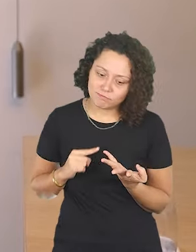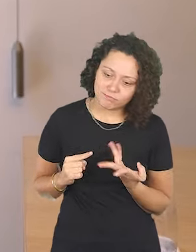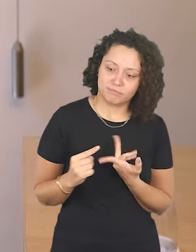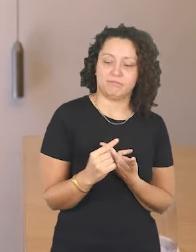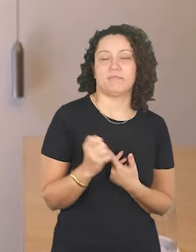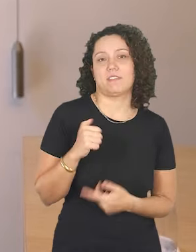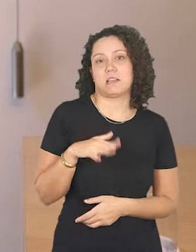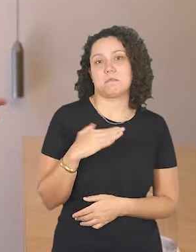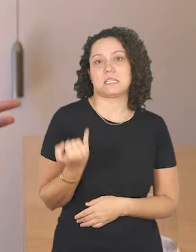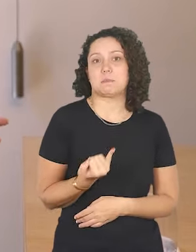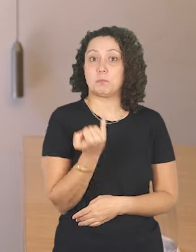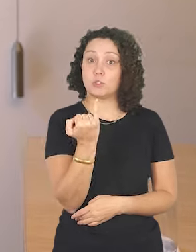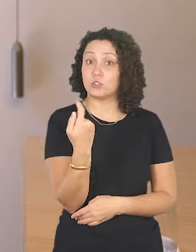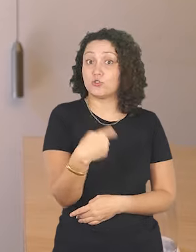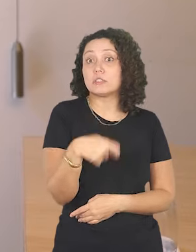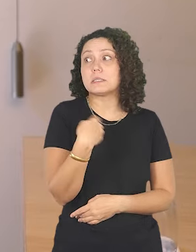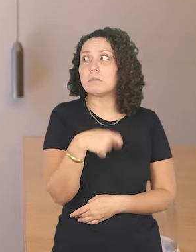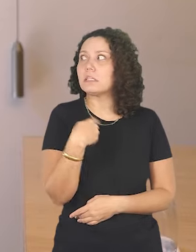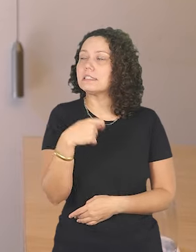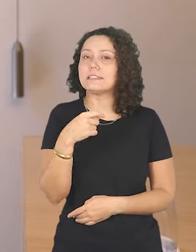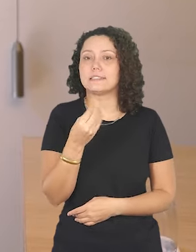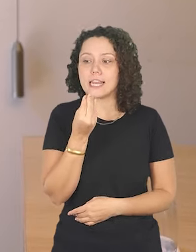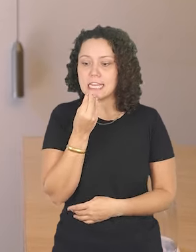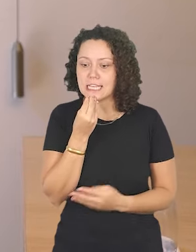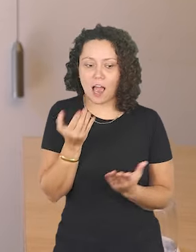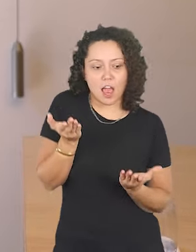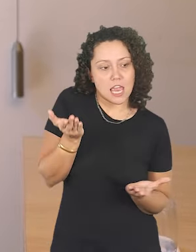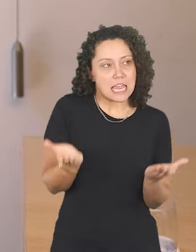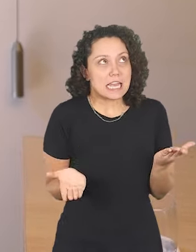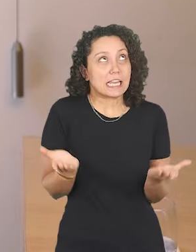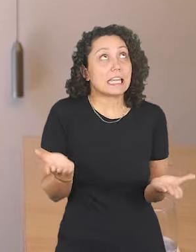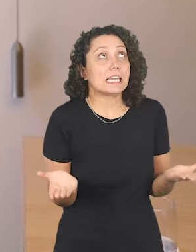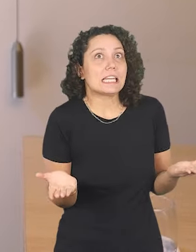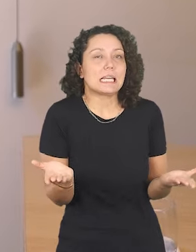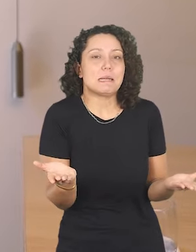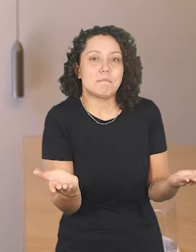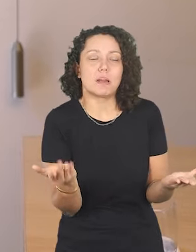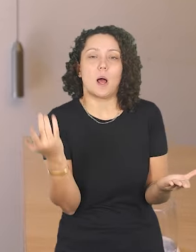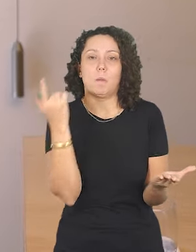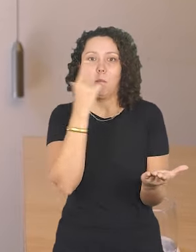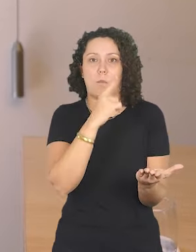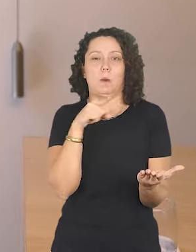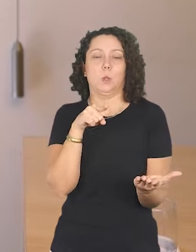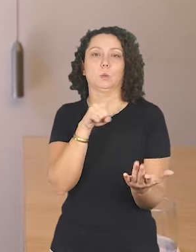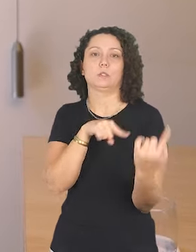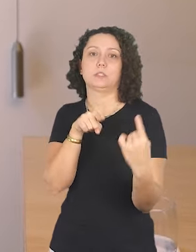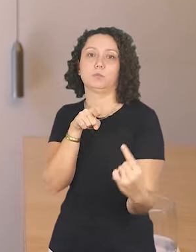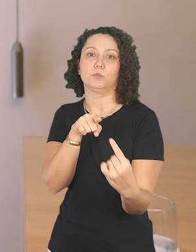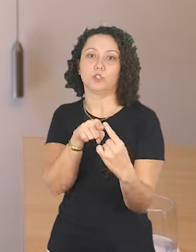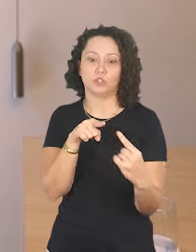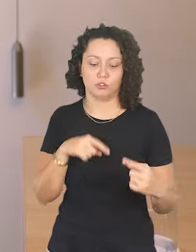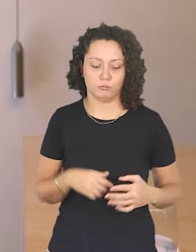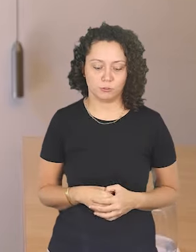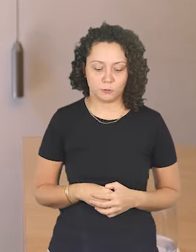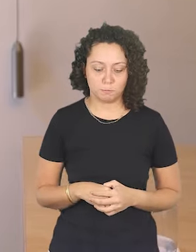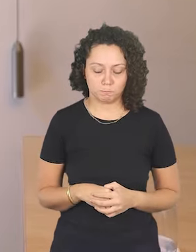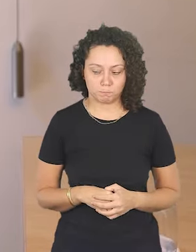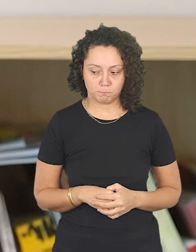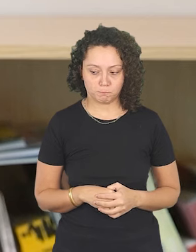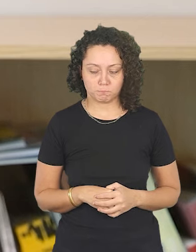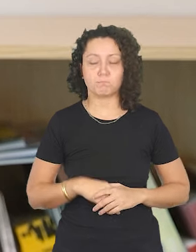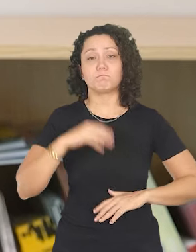as coisas que estão na mesa ali que você tem que de alguma forma equilibrar nesses caminhos para atingir ali o teu objetivo.